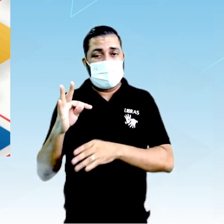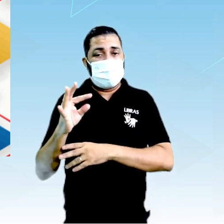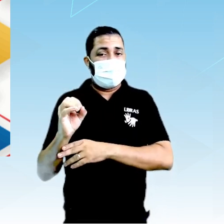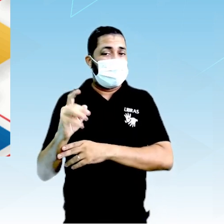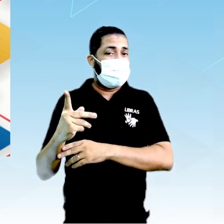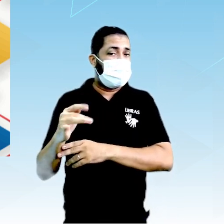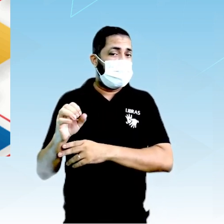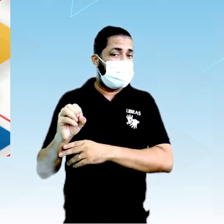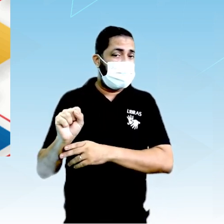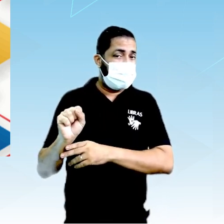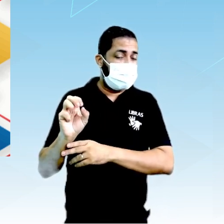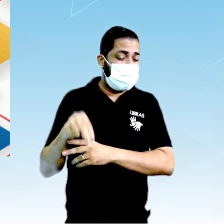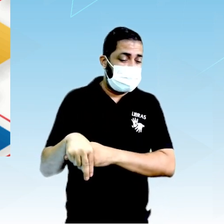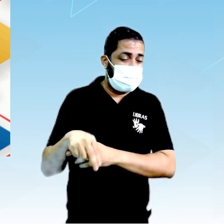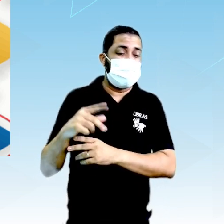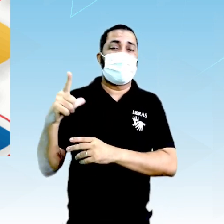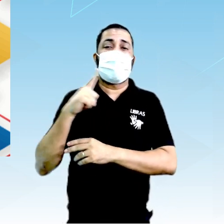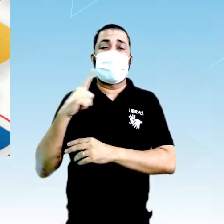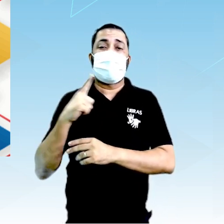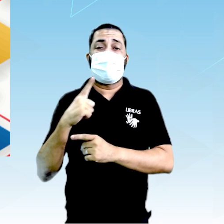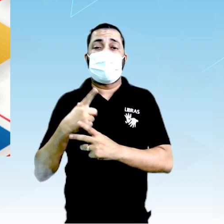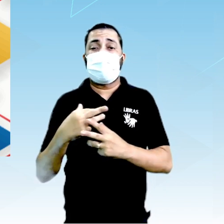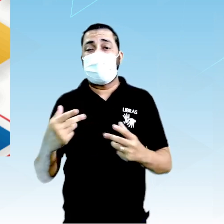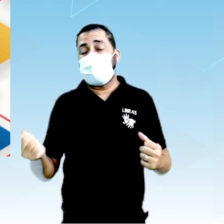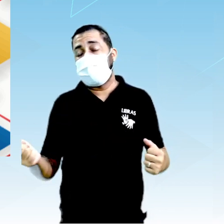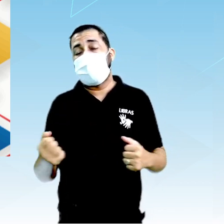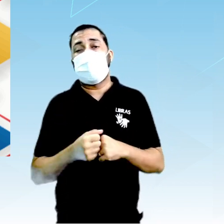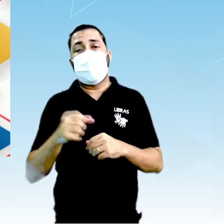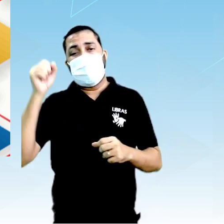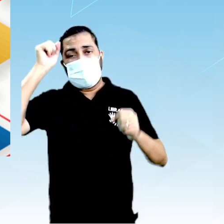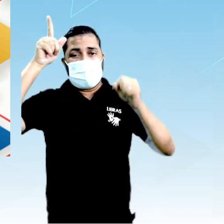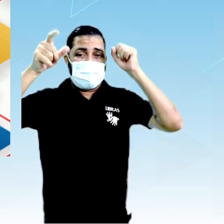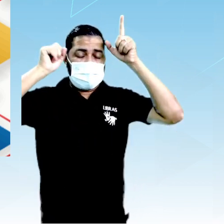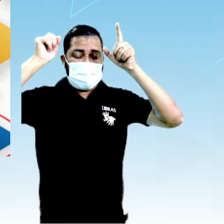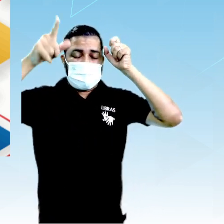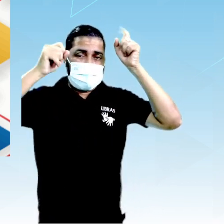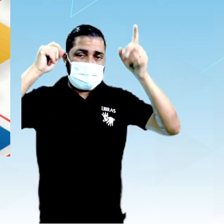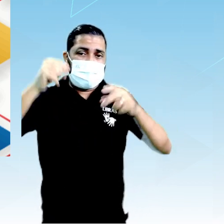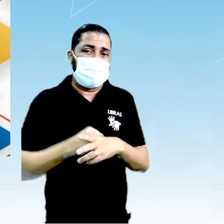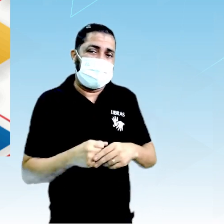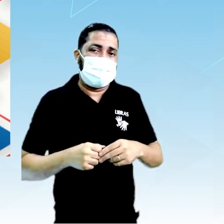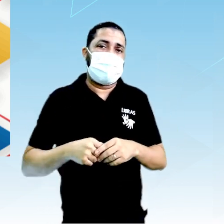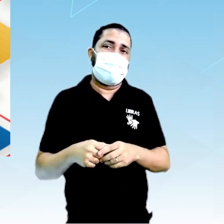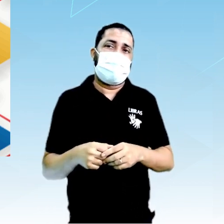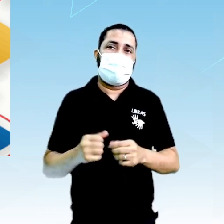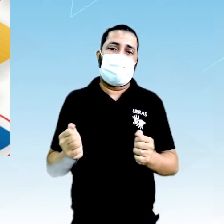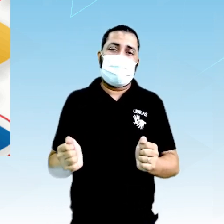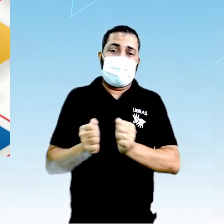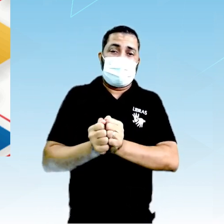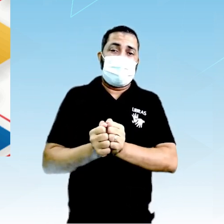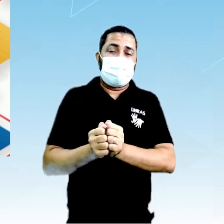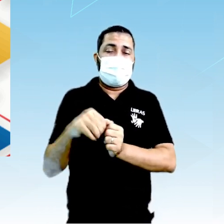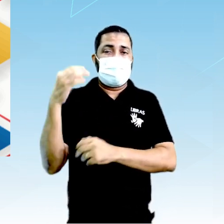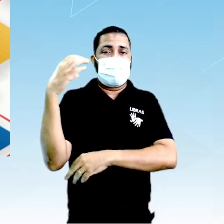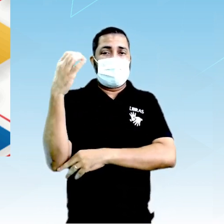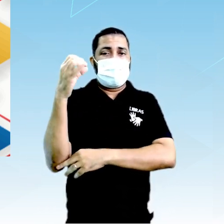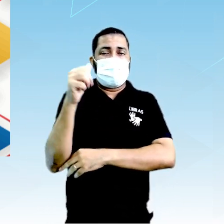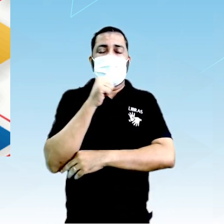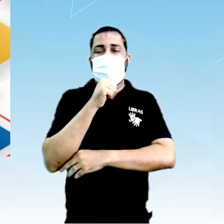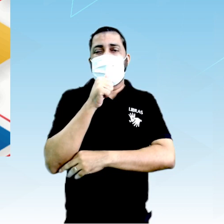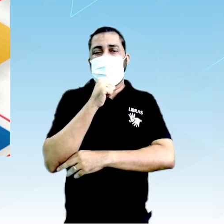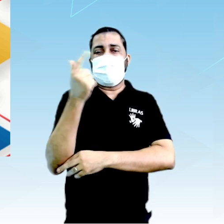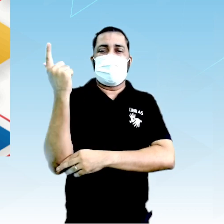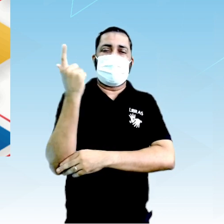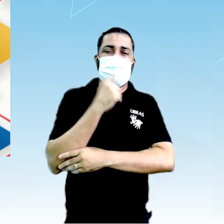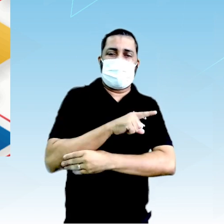recheado de cientificismo, de ideias que se ancoram, se apoiam na ciência, mas ele ainda